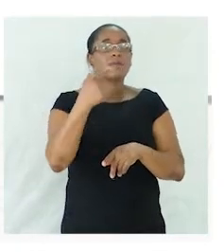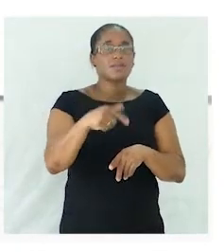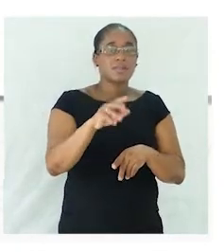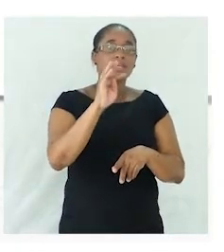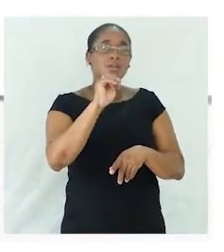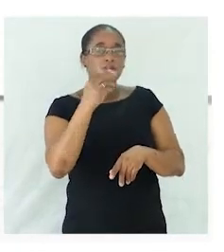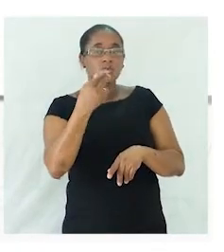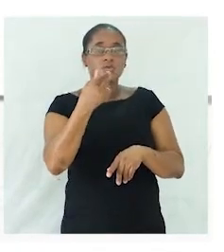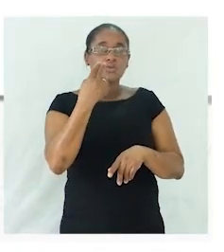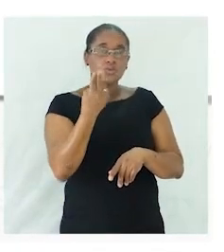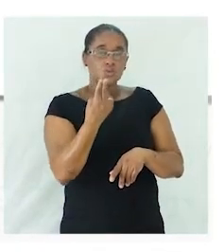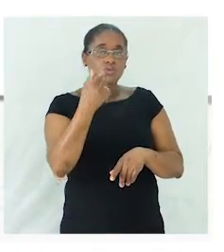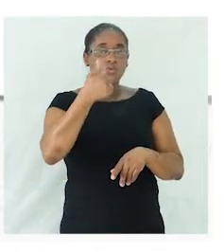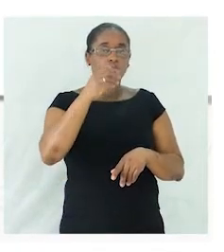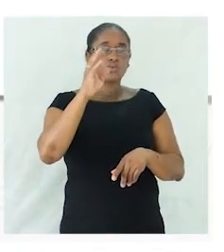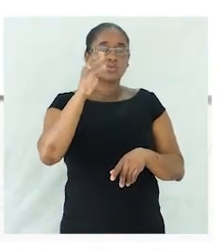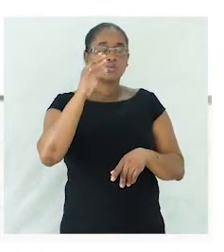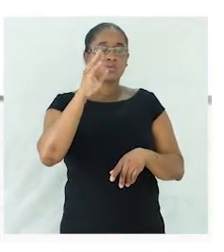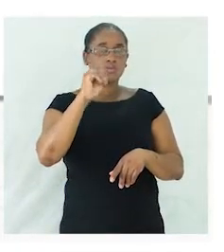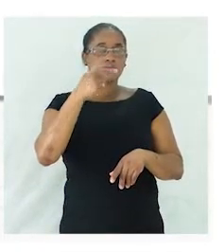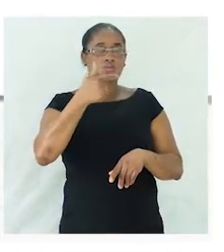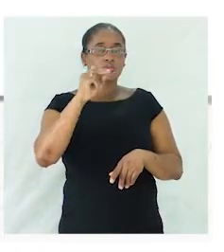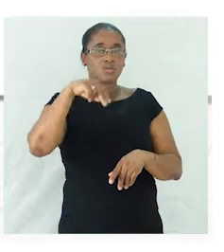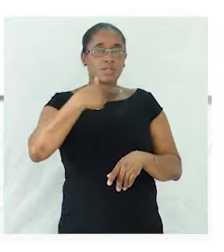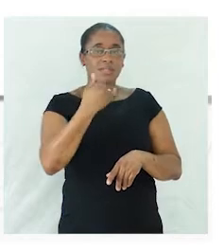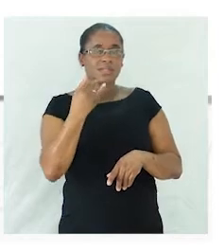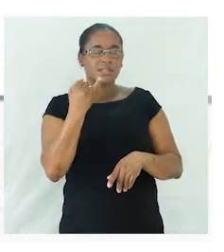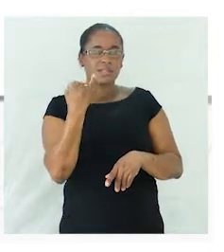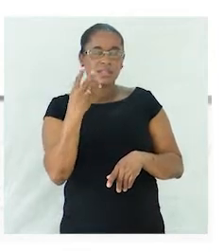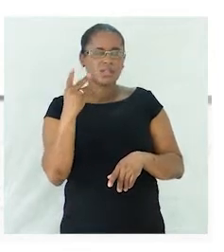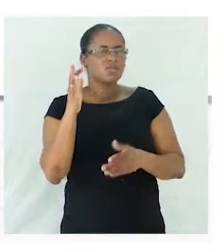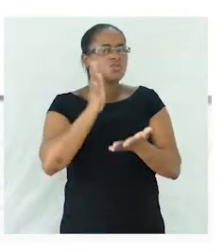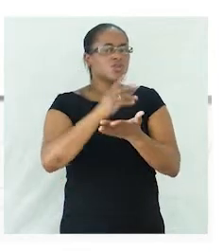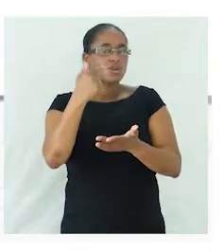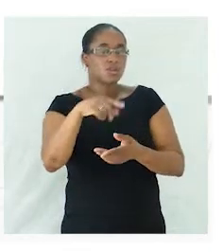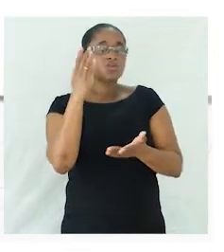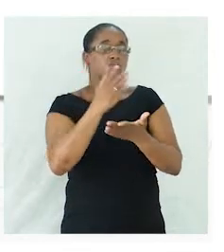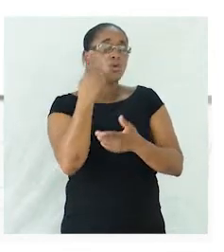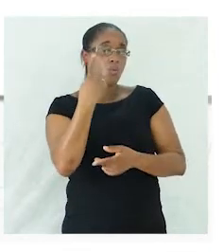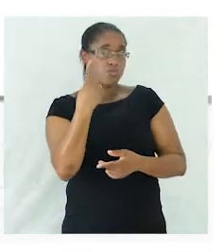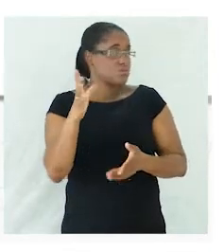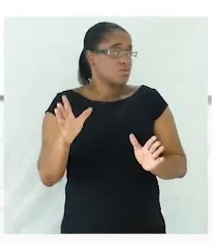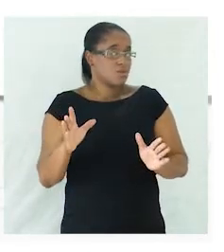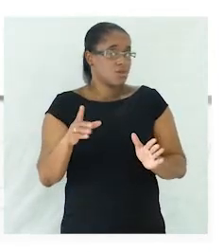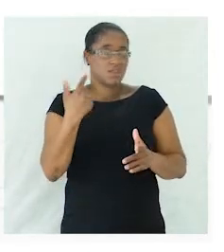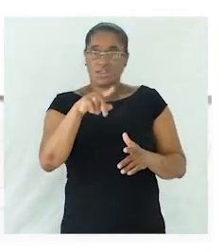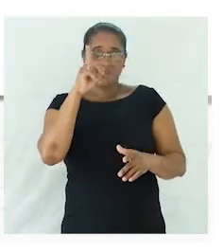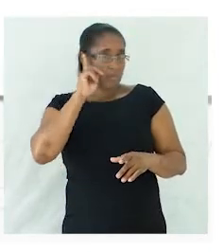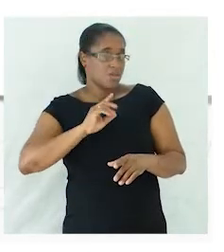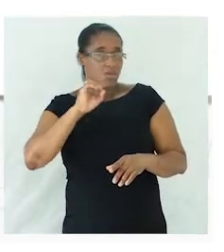existem num gênero. Não há correspondência no masculino nem no feminino. Por exemplo,